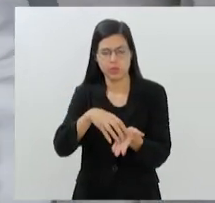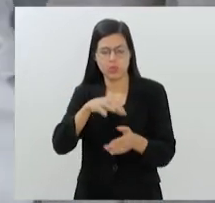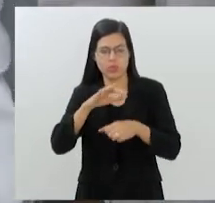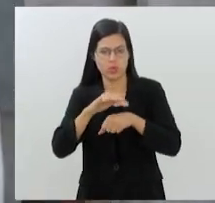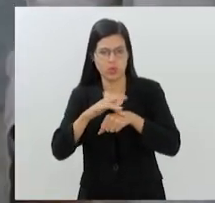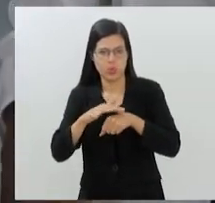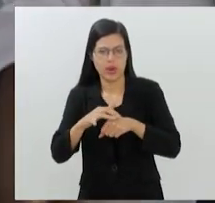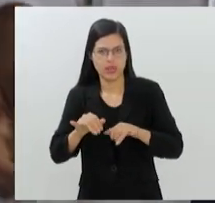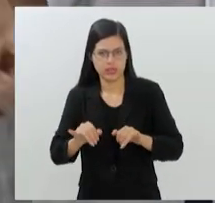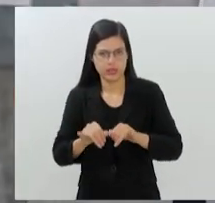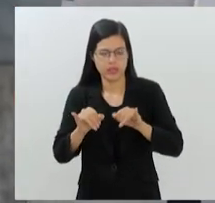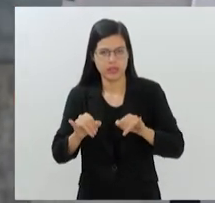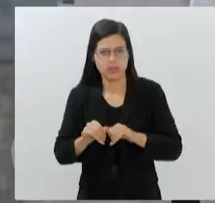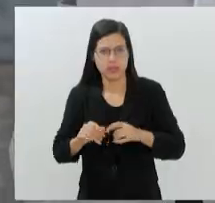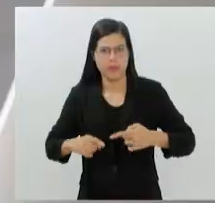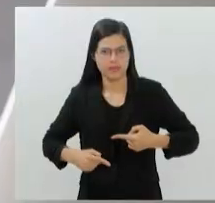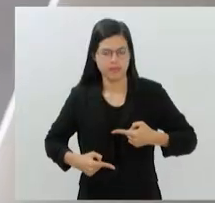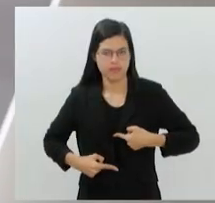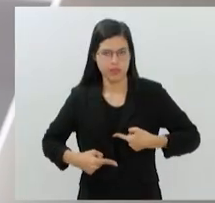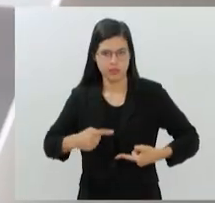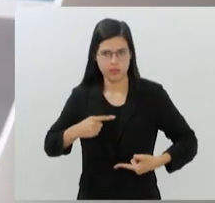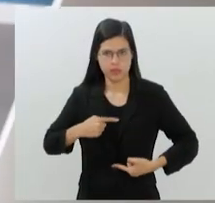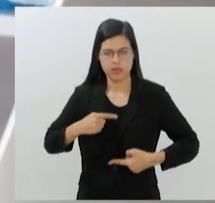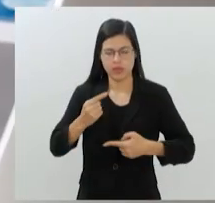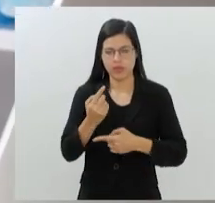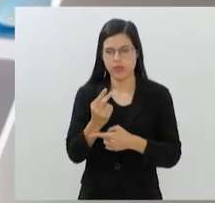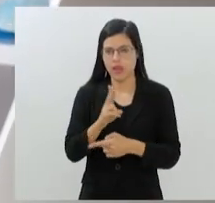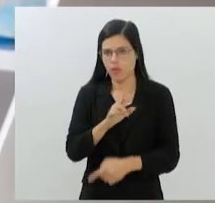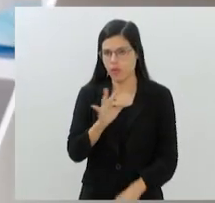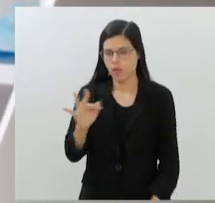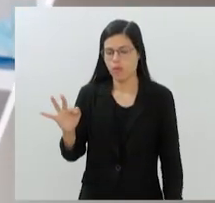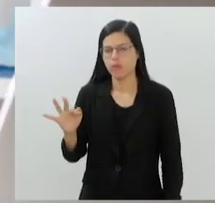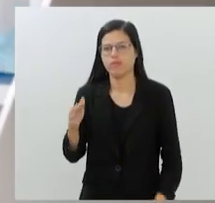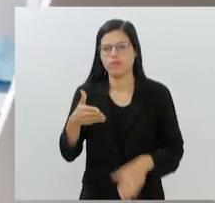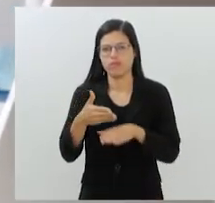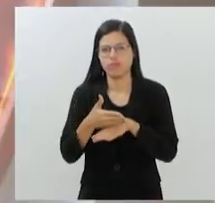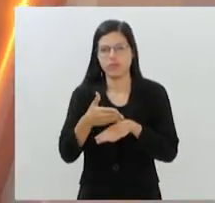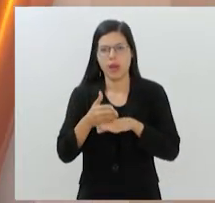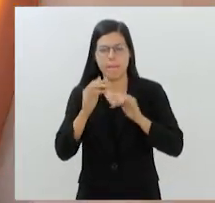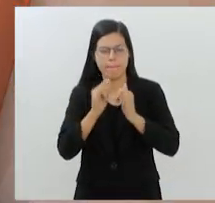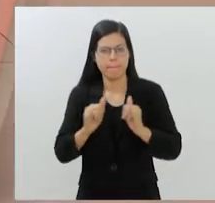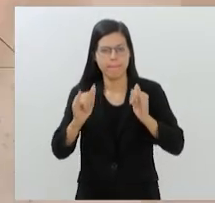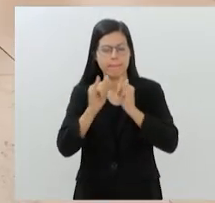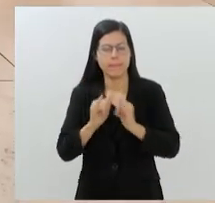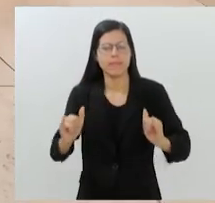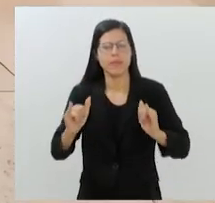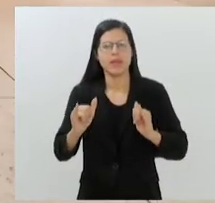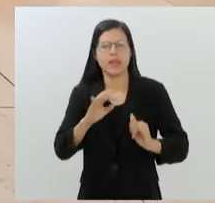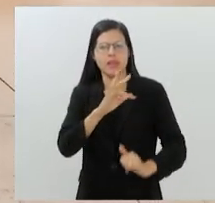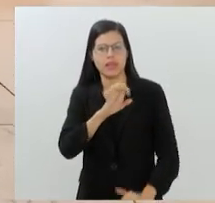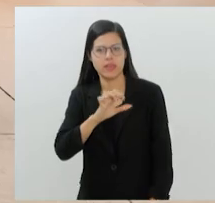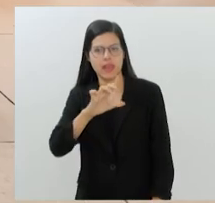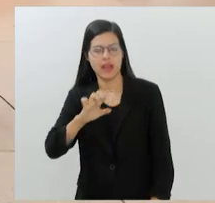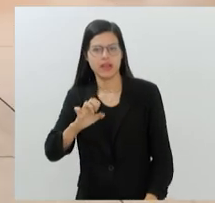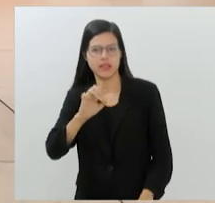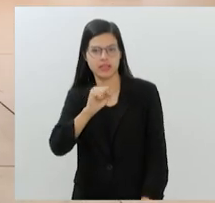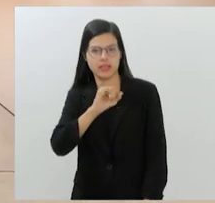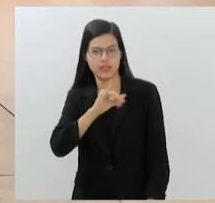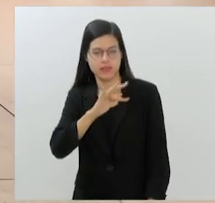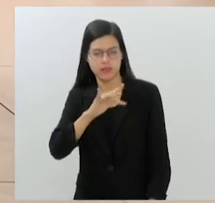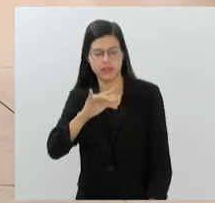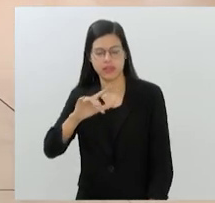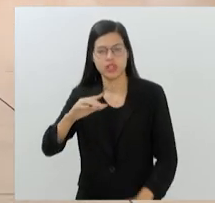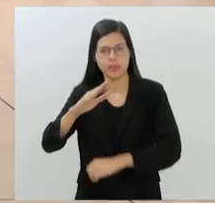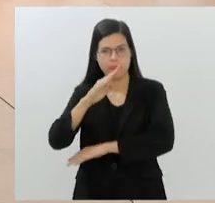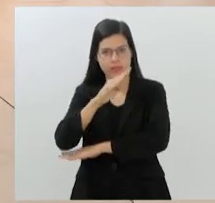sexualmente transmissíveis da UF participam da campanha Telecifilis. Museu do Amanhã entra na era